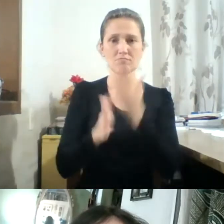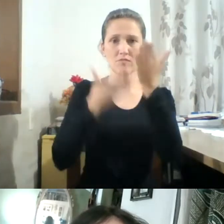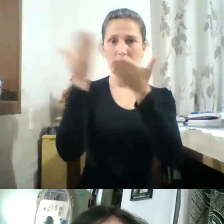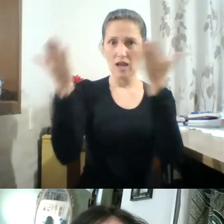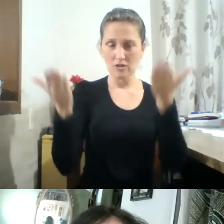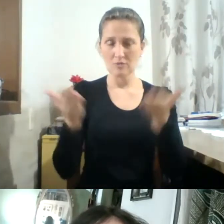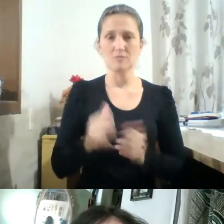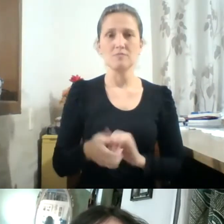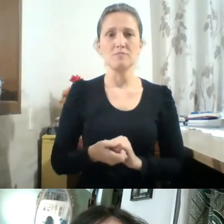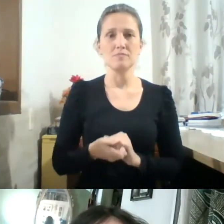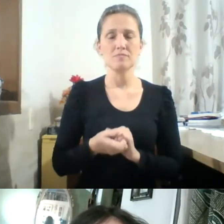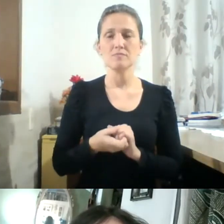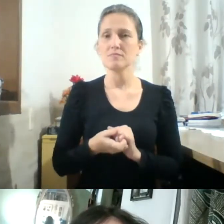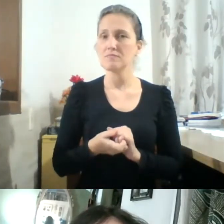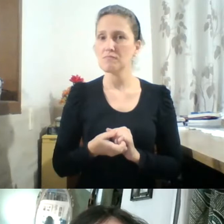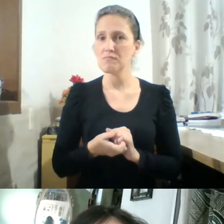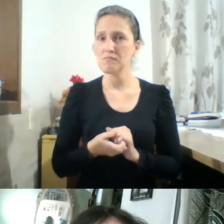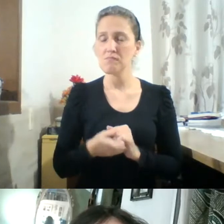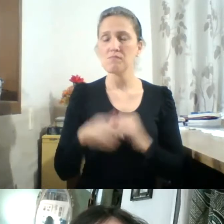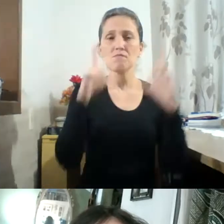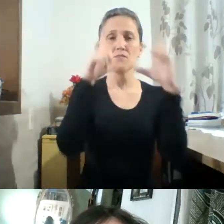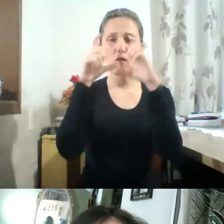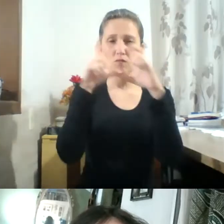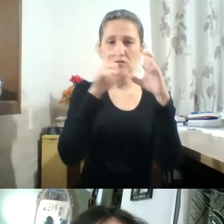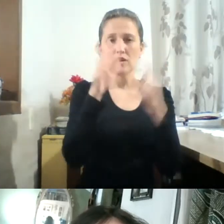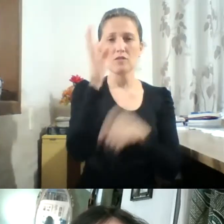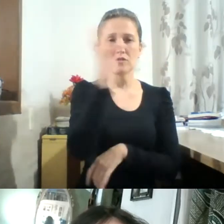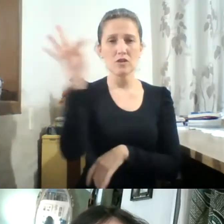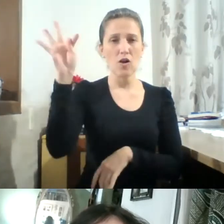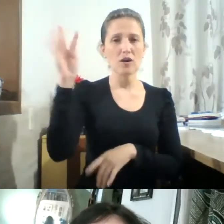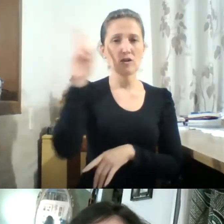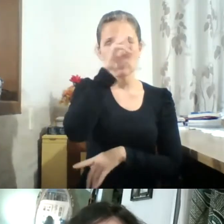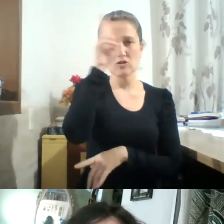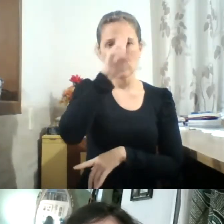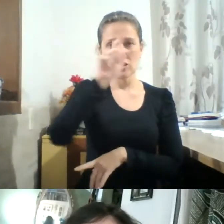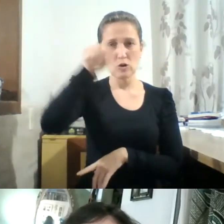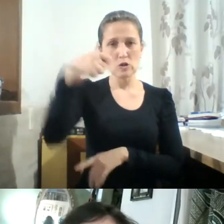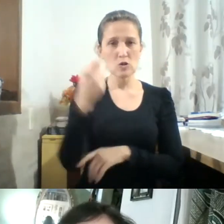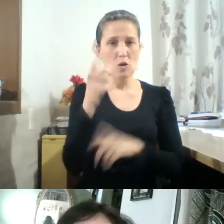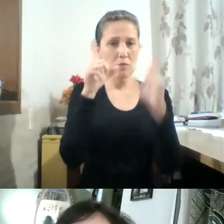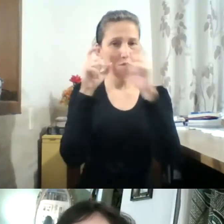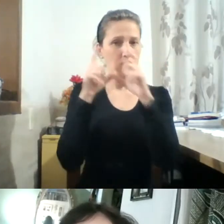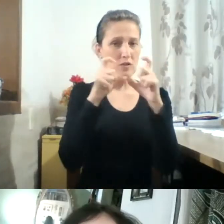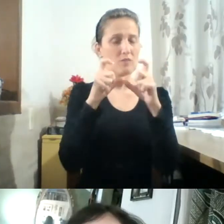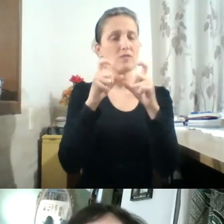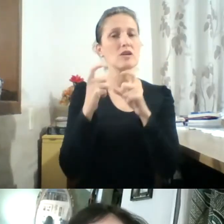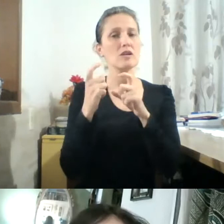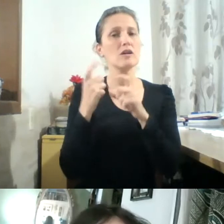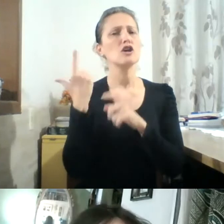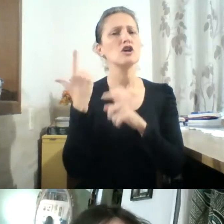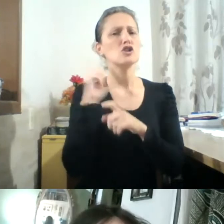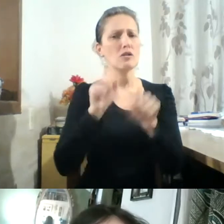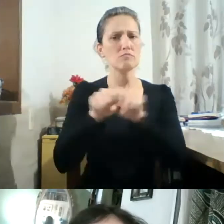Boris Kossoy, fotógrafo, teórico e historiador da fotografia. Inclui em sua formação os títulos de